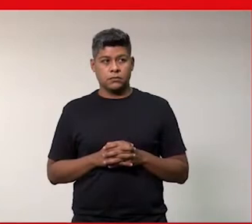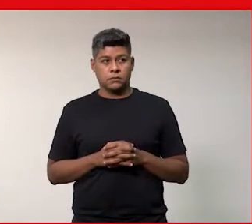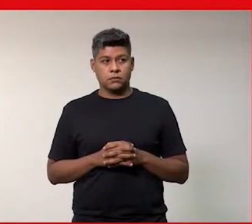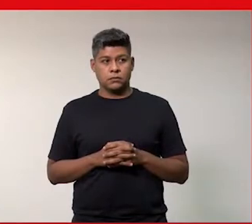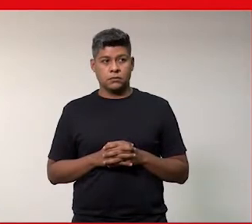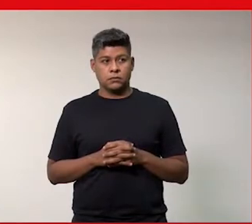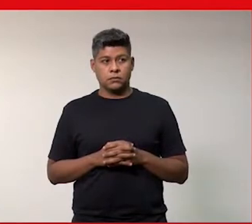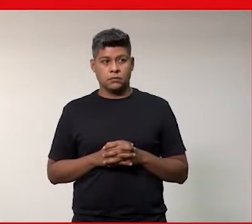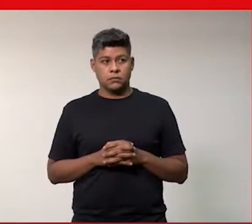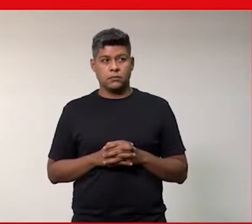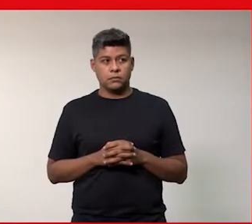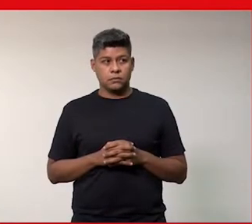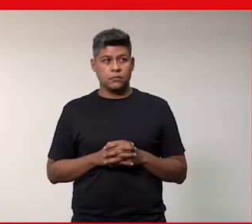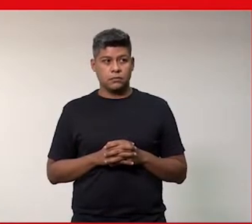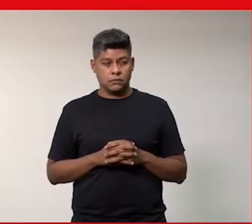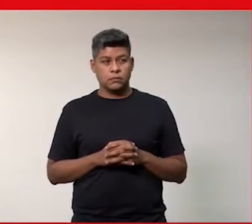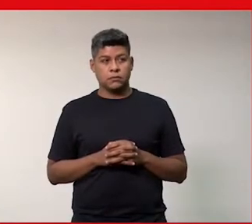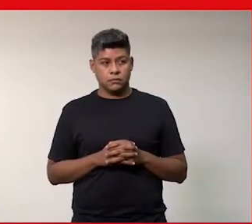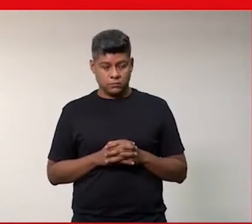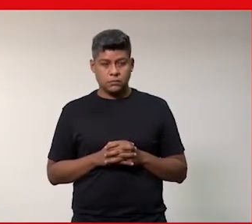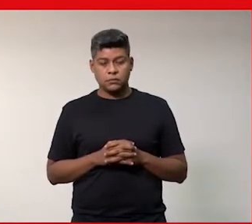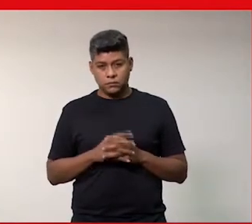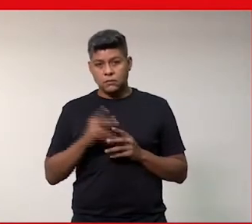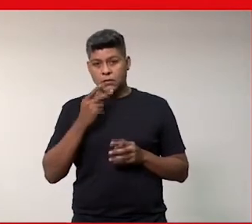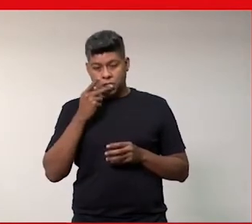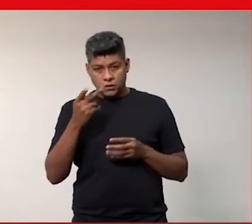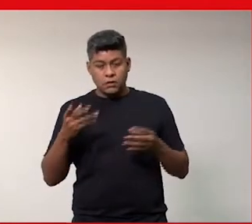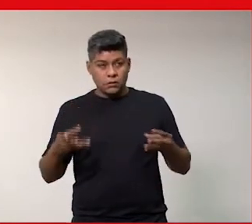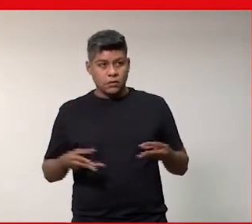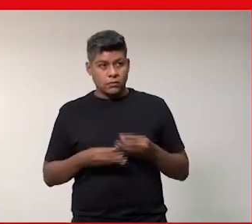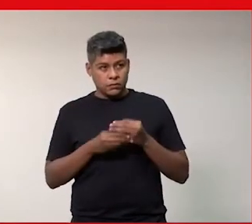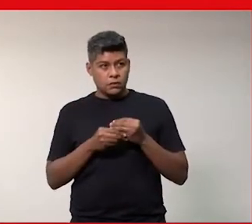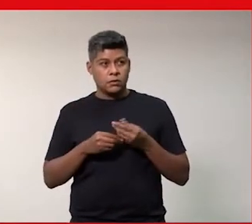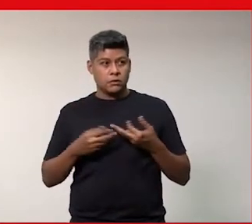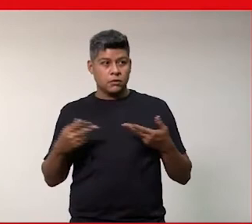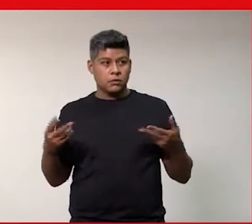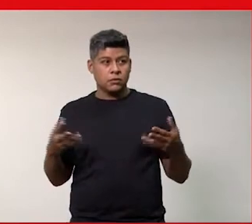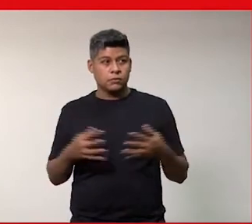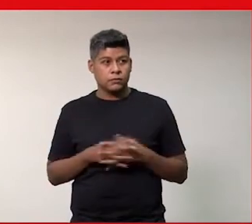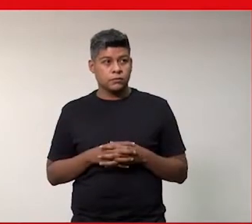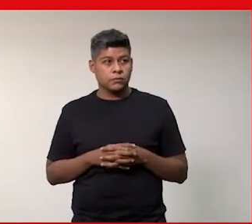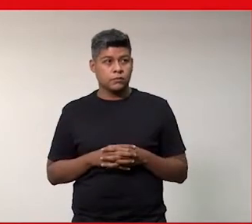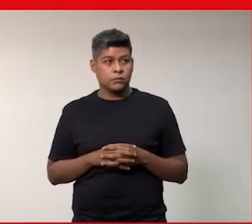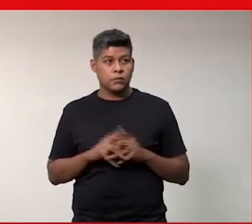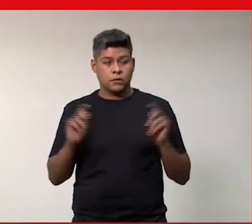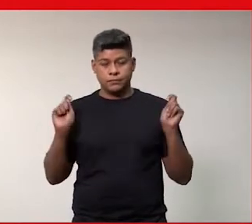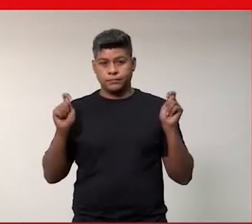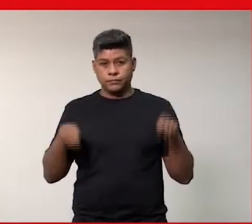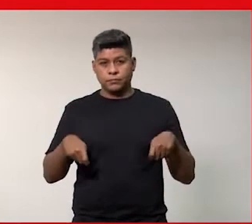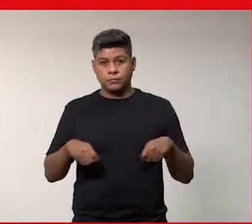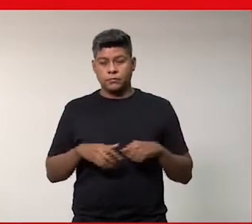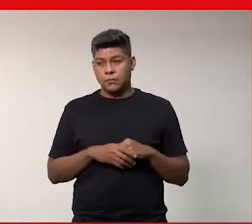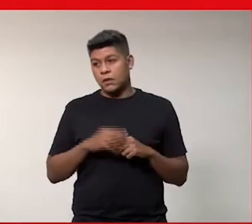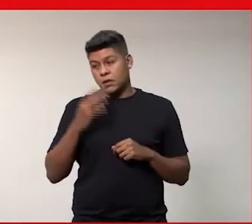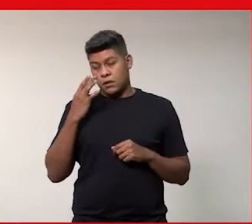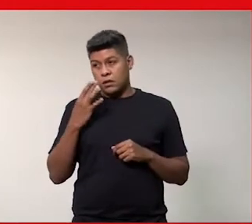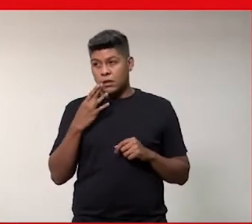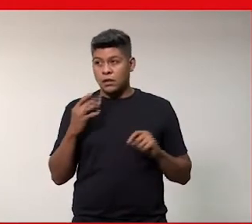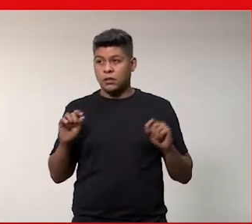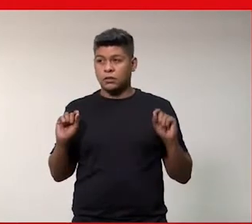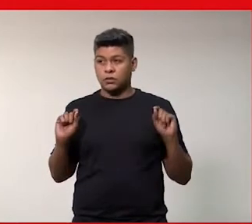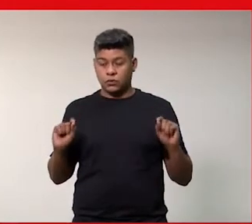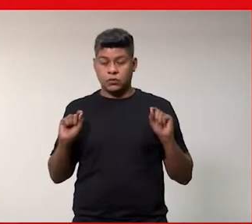A Letéia você gostaria de complementar alguma coisa? Posso eu acho que